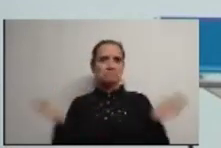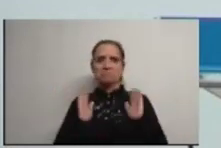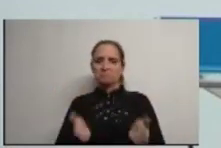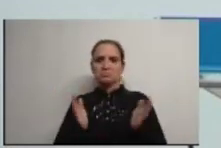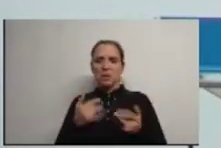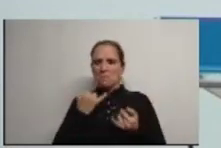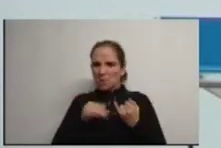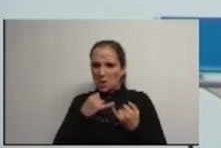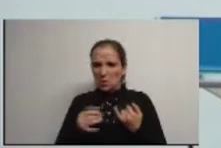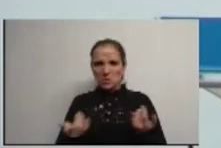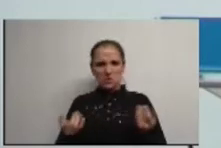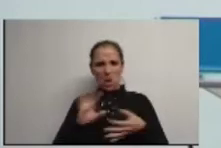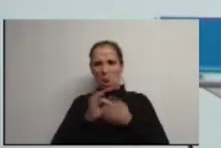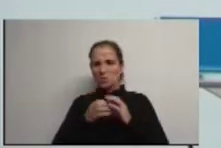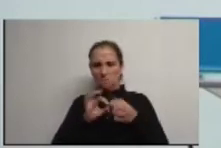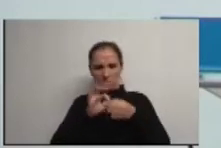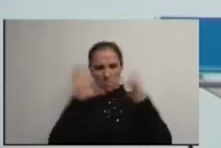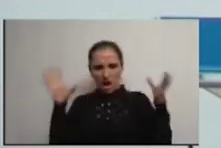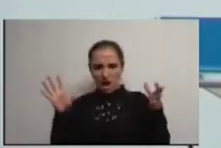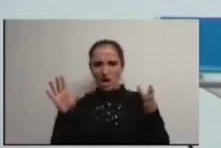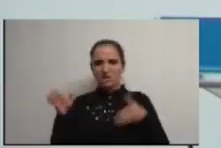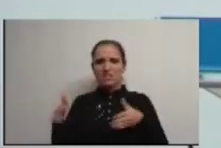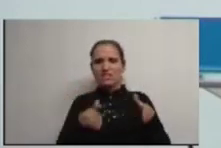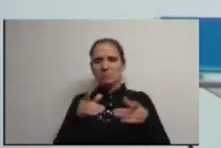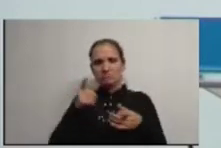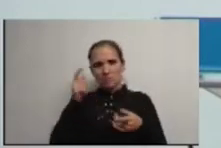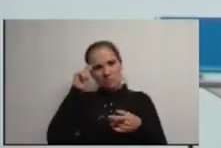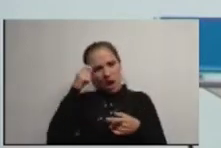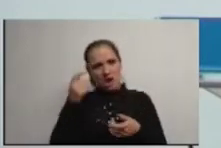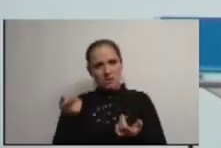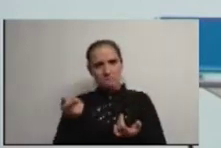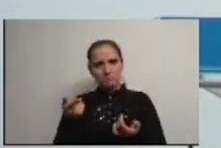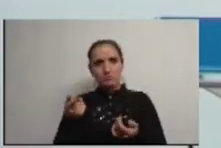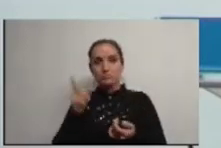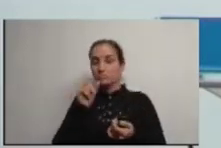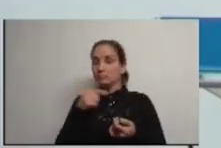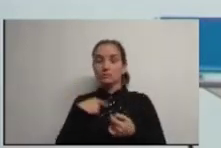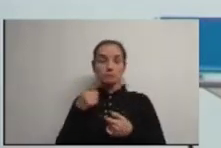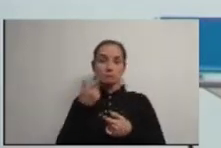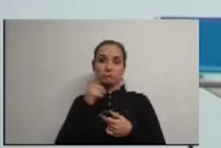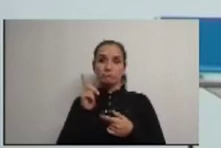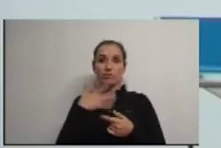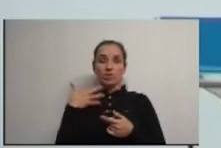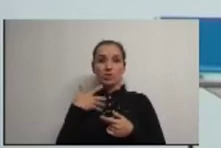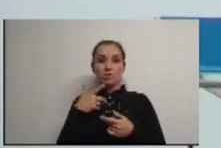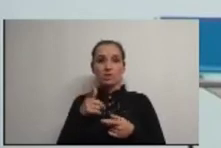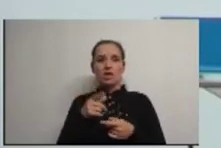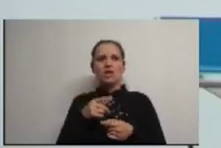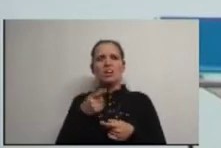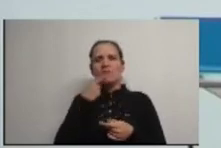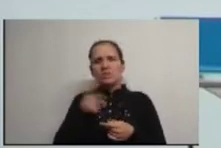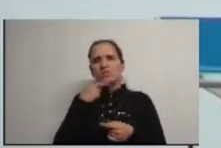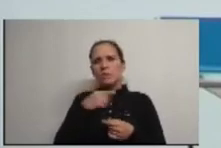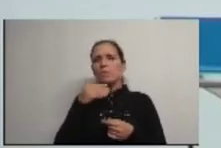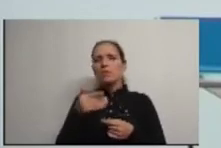perigosas incoerentes até com a realidade do trânsito na cidade eu também podia mas não vou gastar o meu tempo a solicitar pela enésima vez ao Sr.